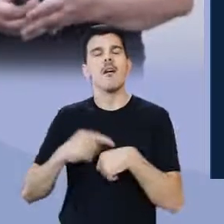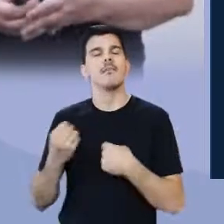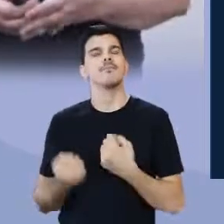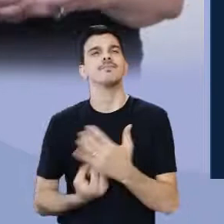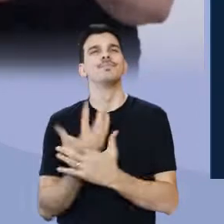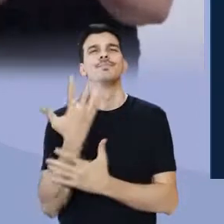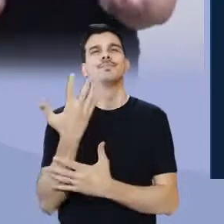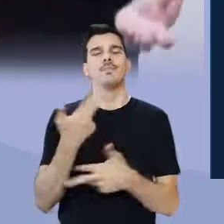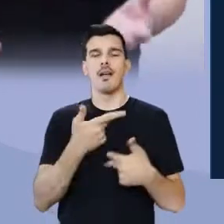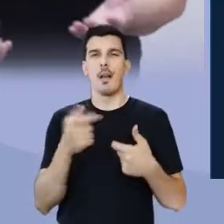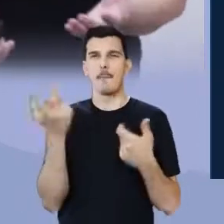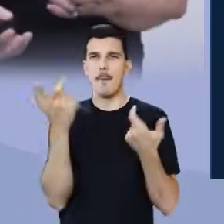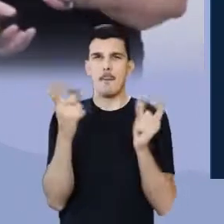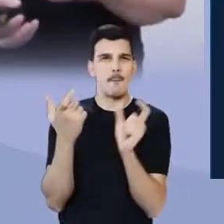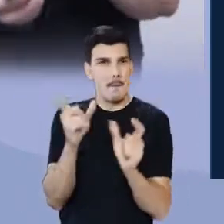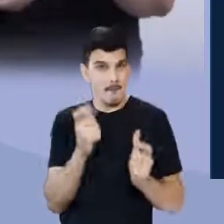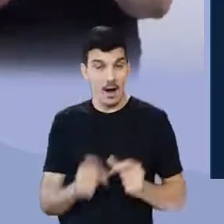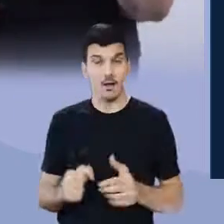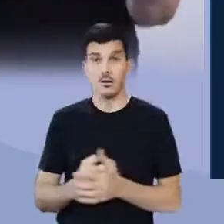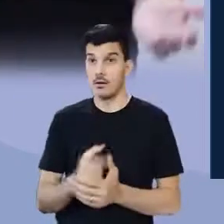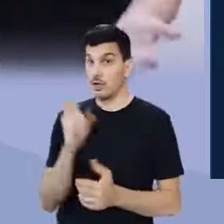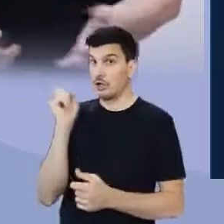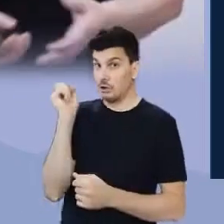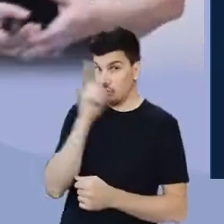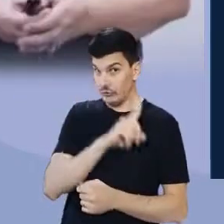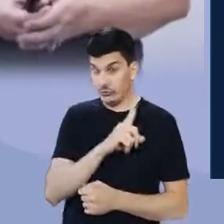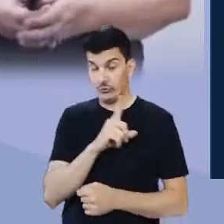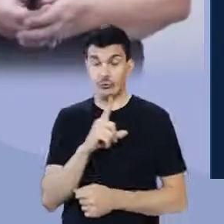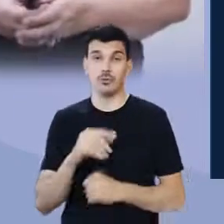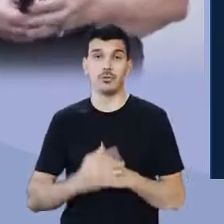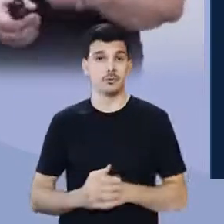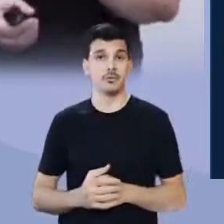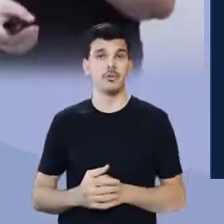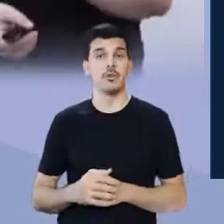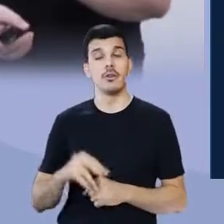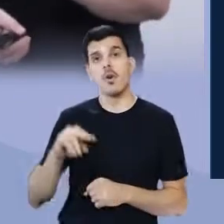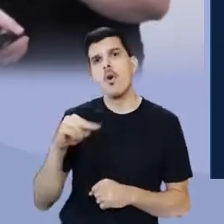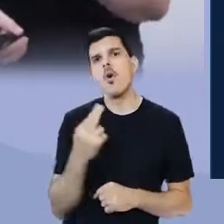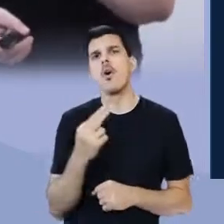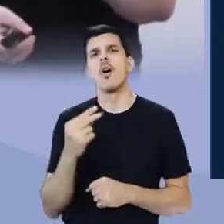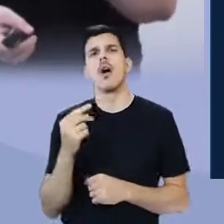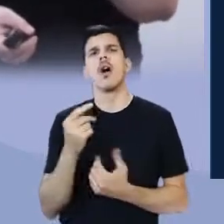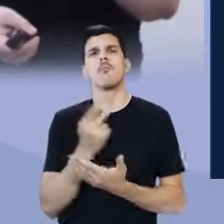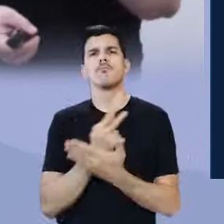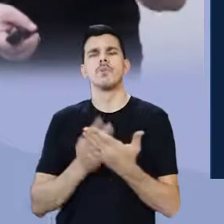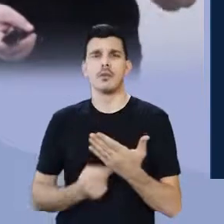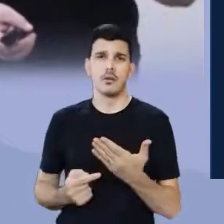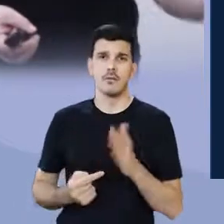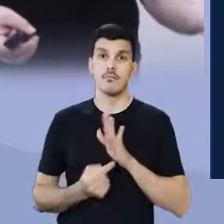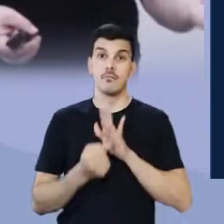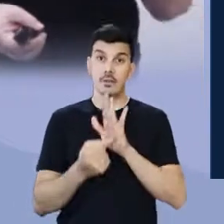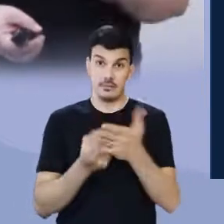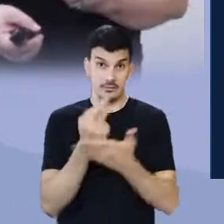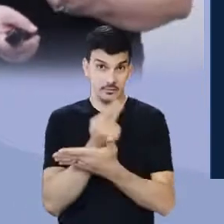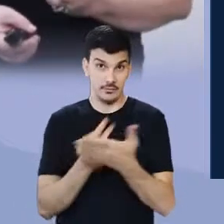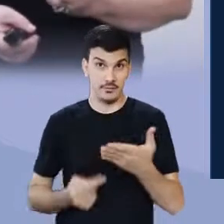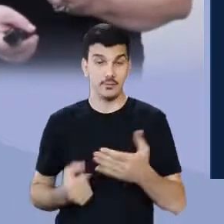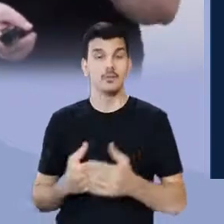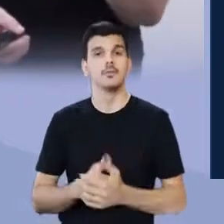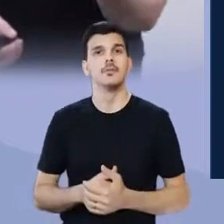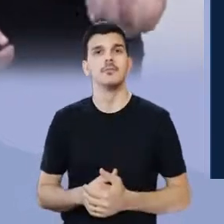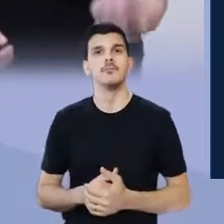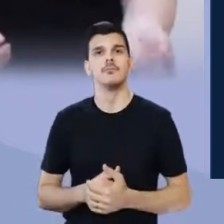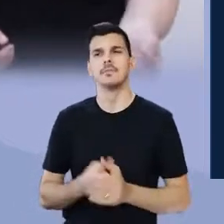as palavras, as dificuldades das palavras, ou a poesia falando da própria poesia,